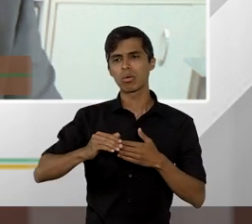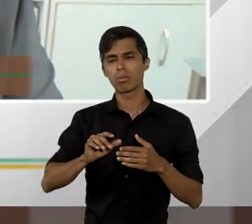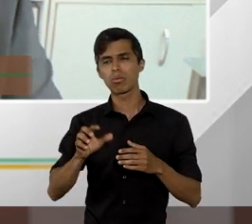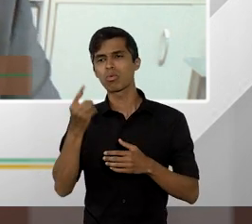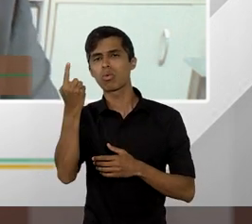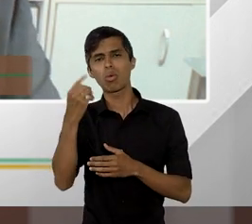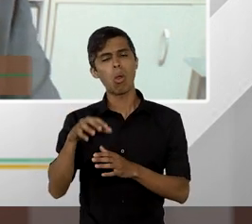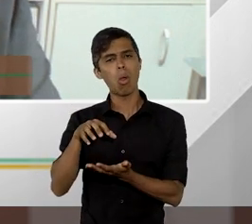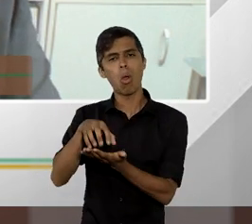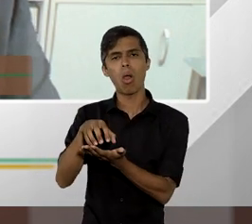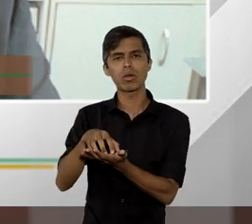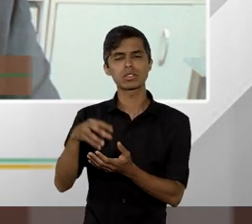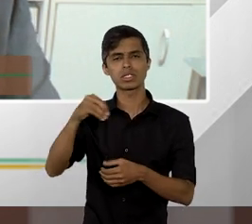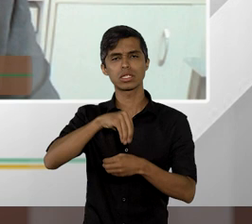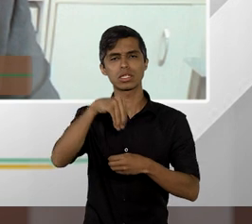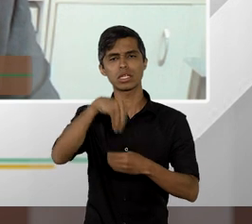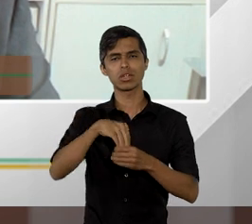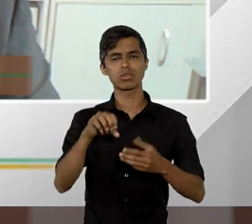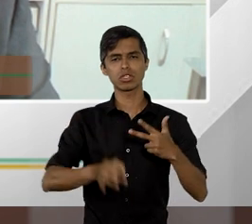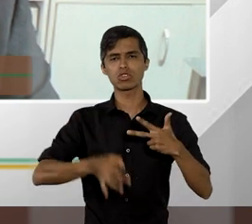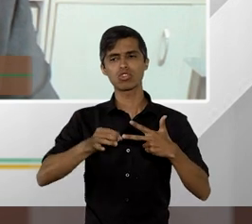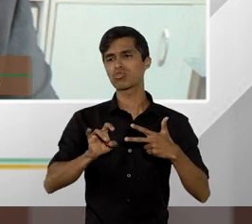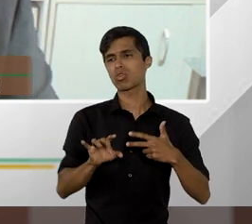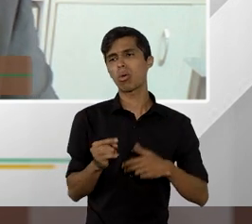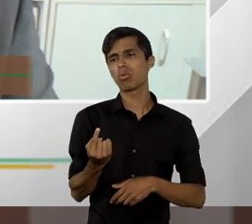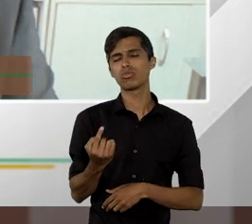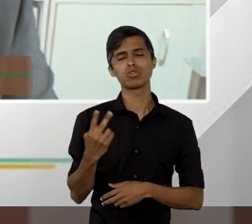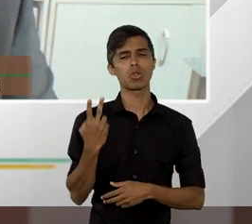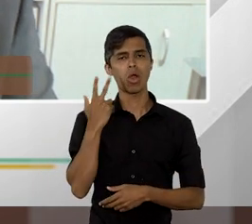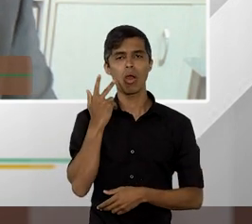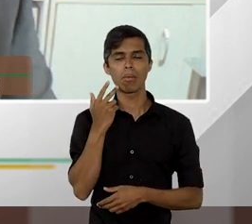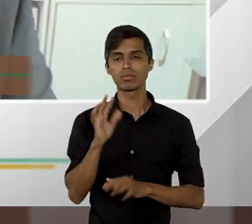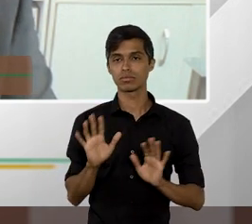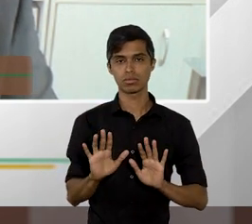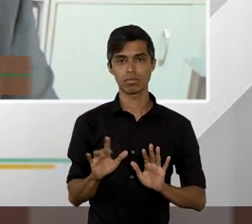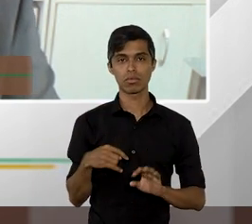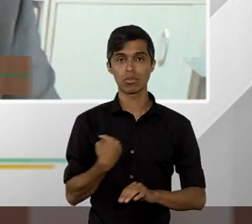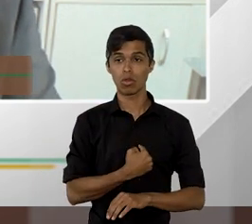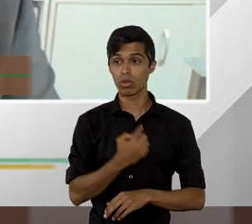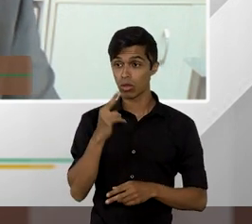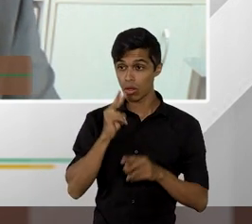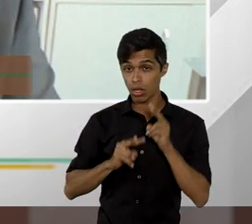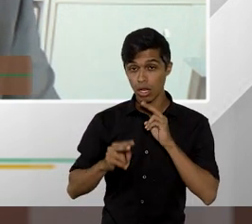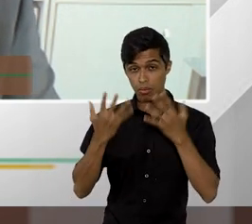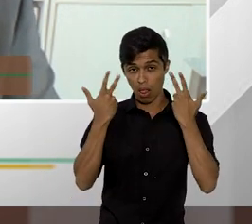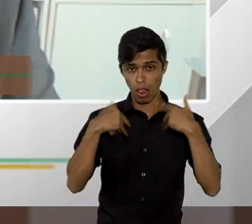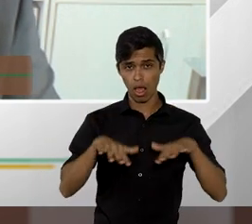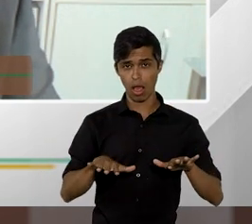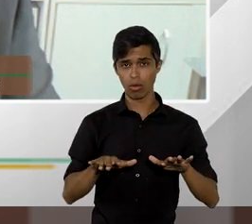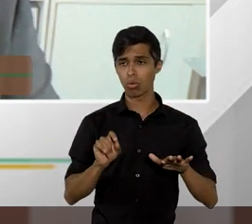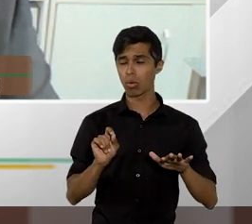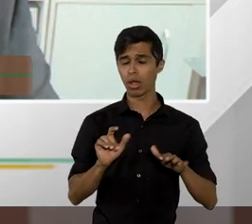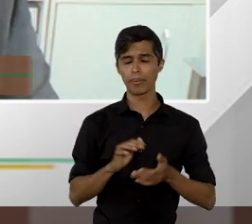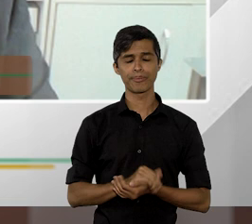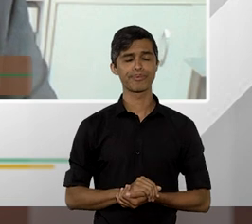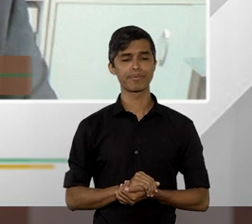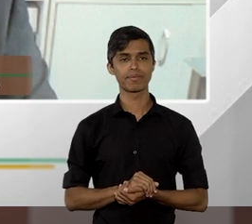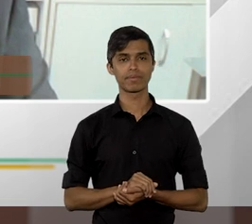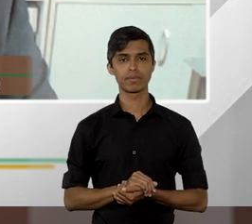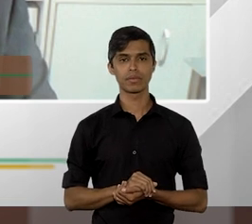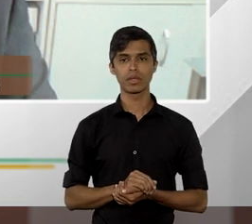mais, que a gente não pode olhar com naturalidade nós termos o poder